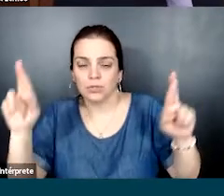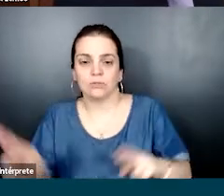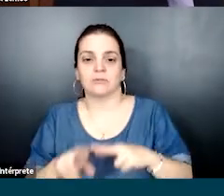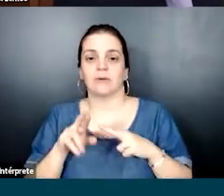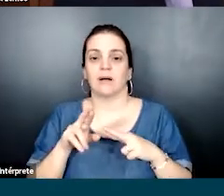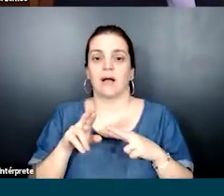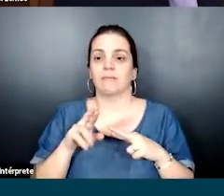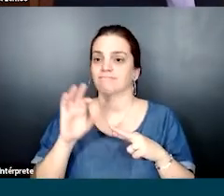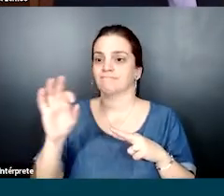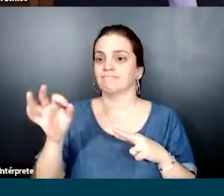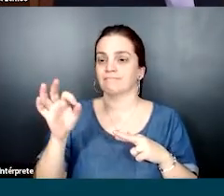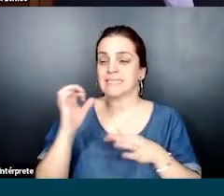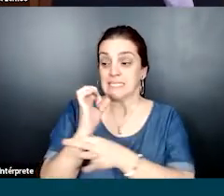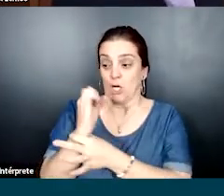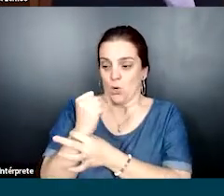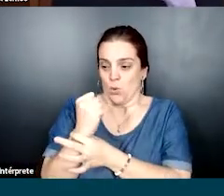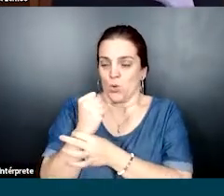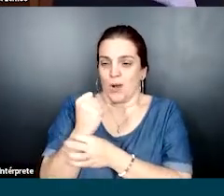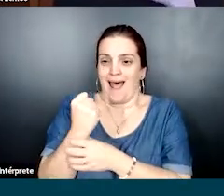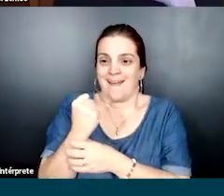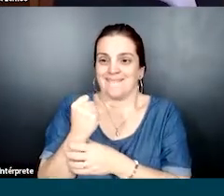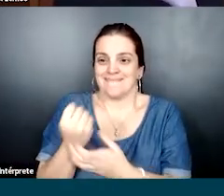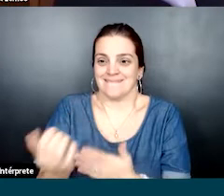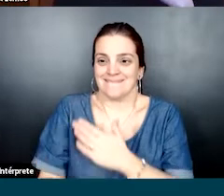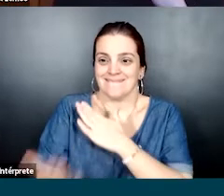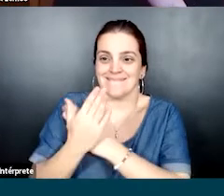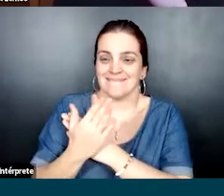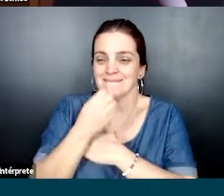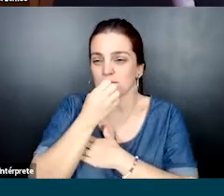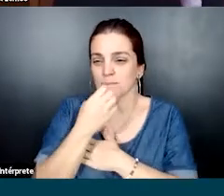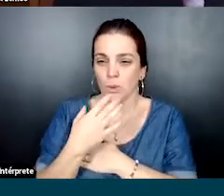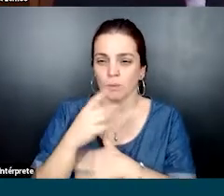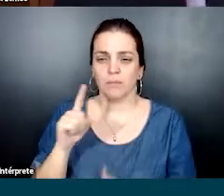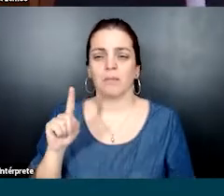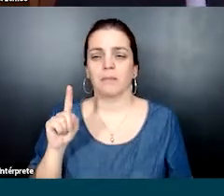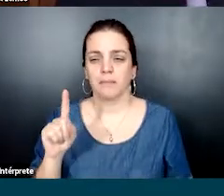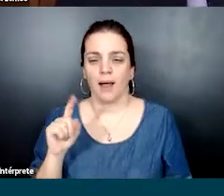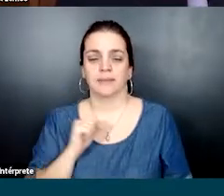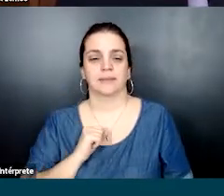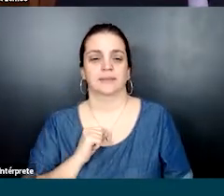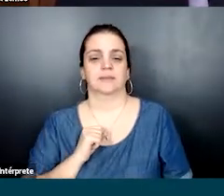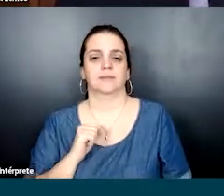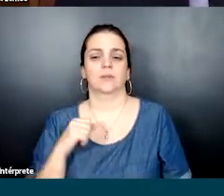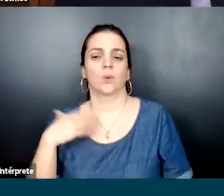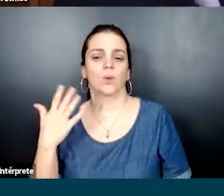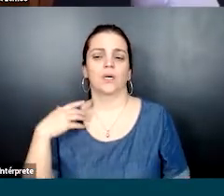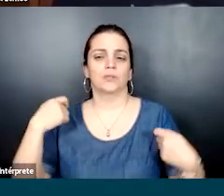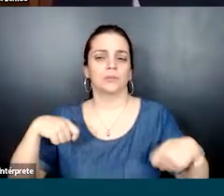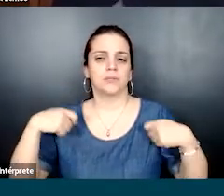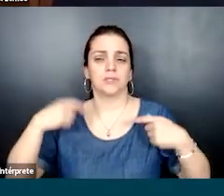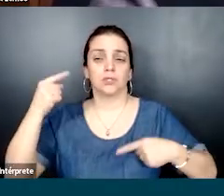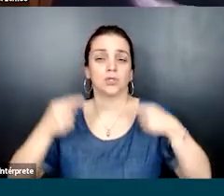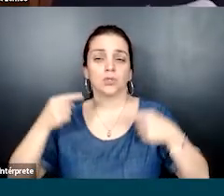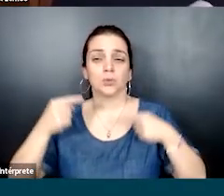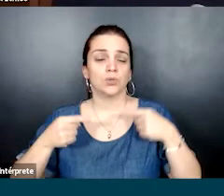envolvidas, e aí, de fato, se apegar ao seguro é muito tentador. Mas a grande questão é, quando a gente precisa